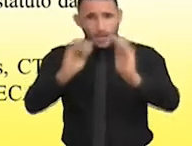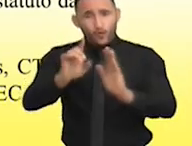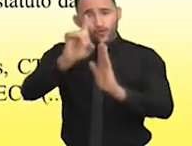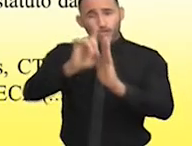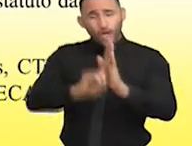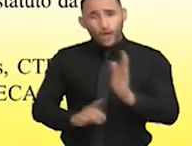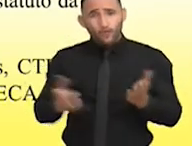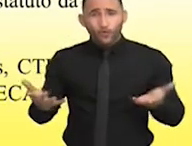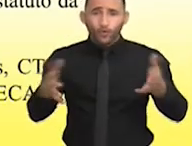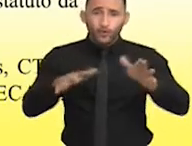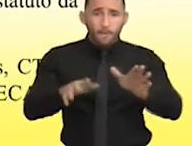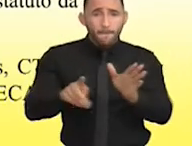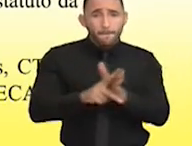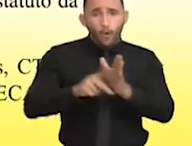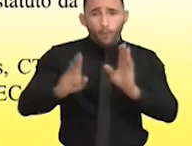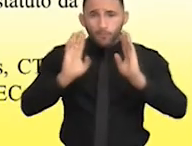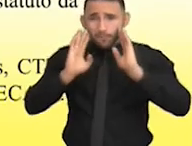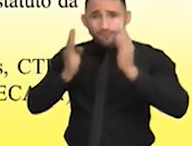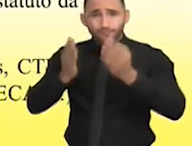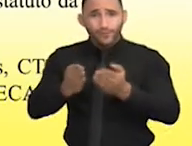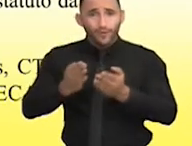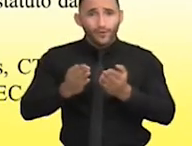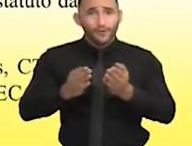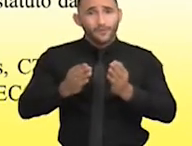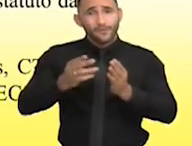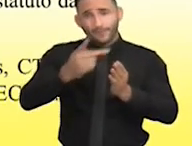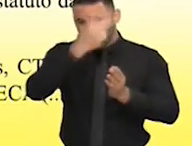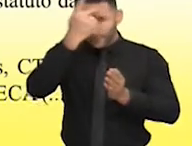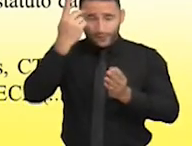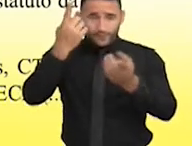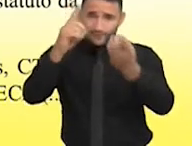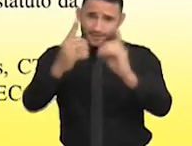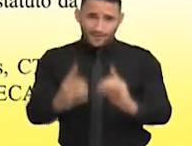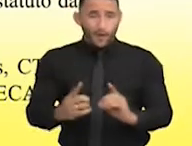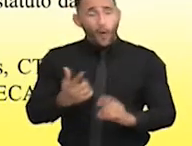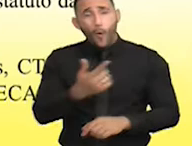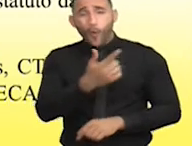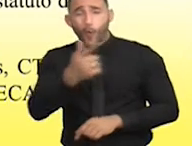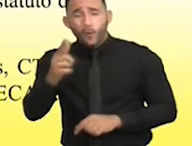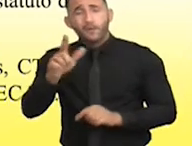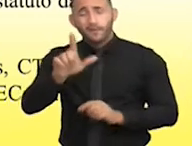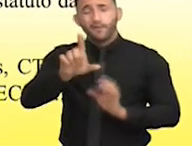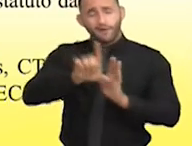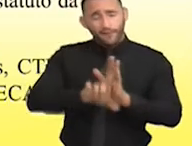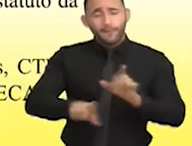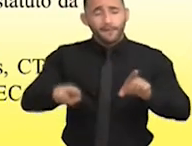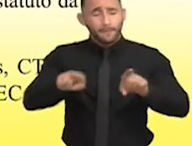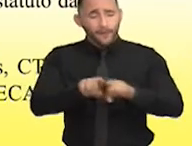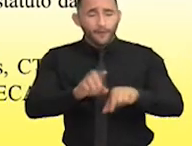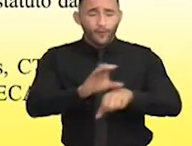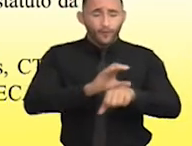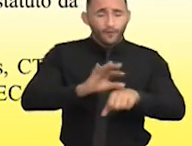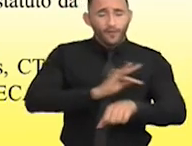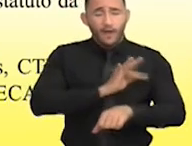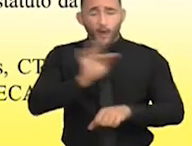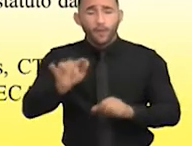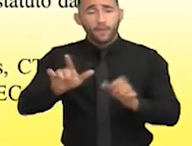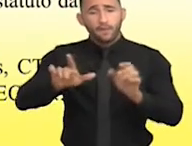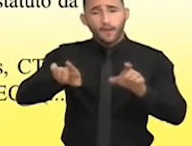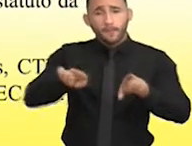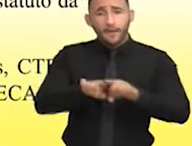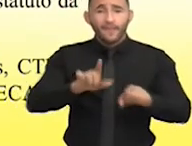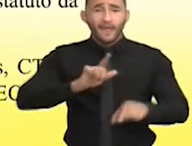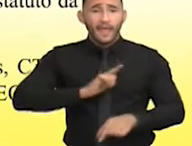à pessoa com deficiência. Dentre as demais leis, nós temos a nossa Constituição Federal, a LBI, Lei Brasileira de